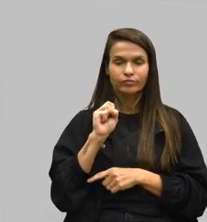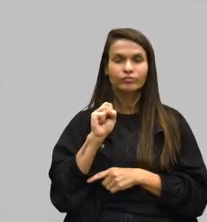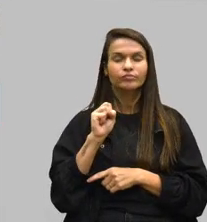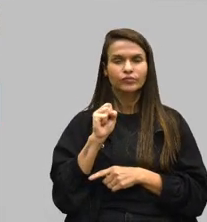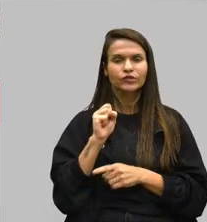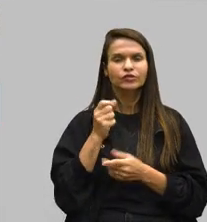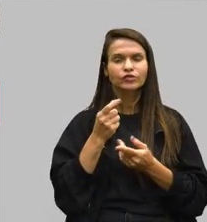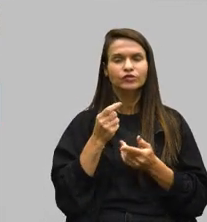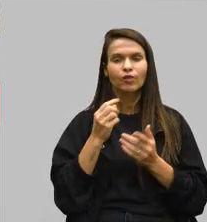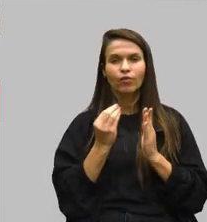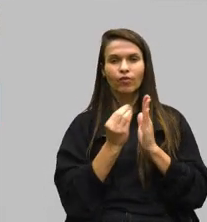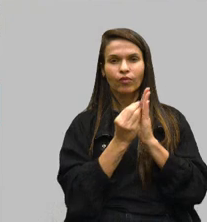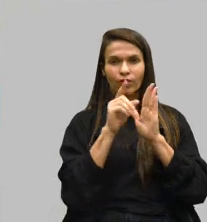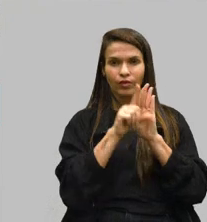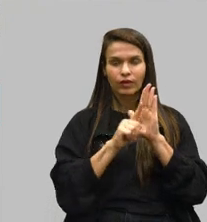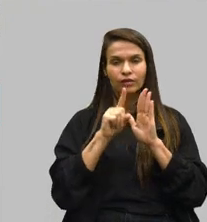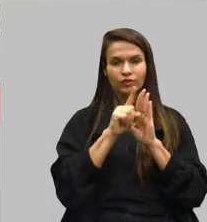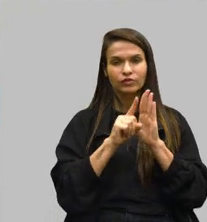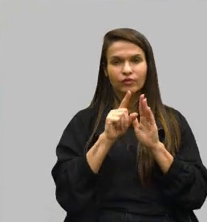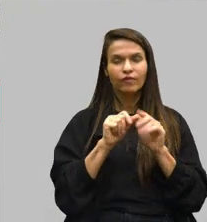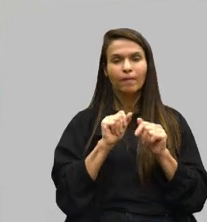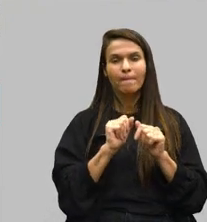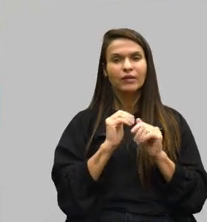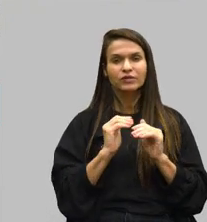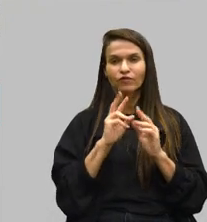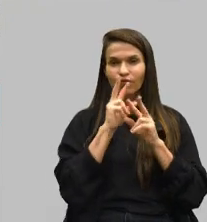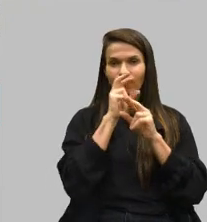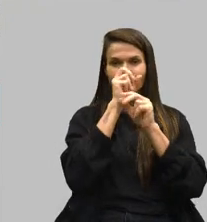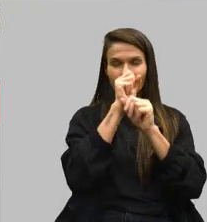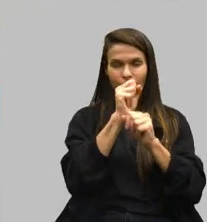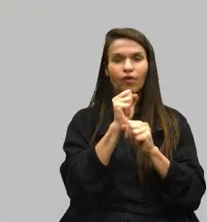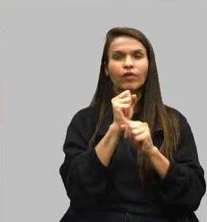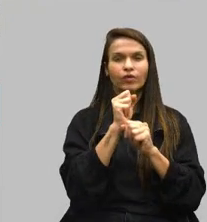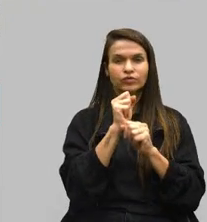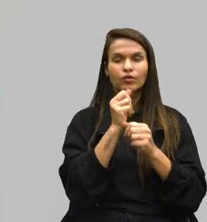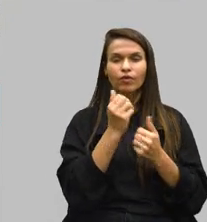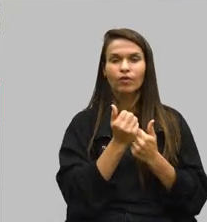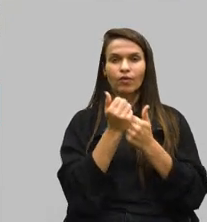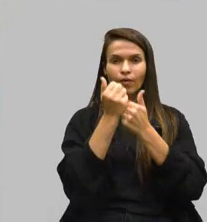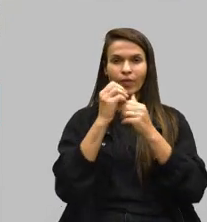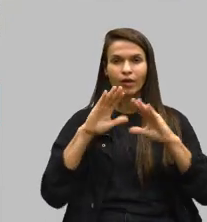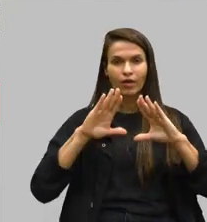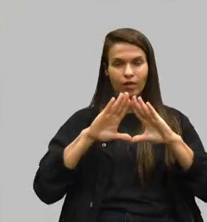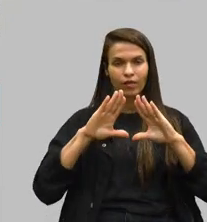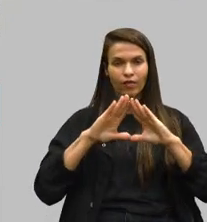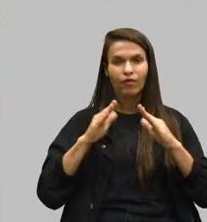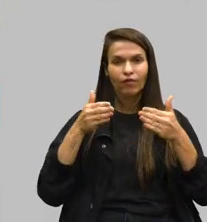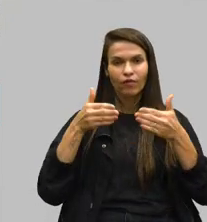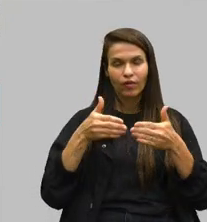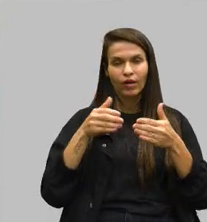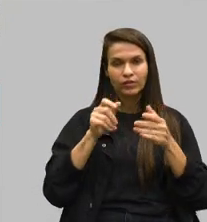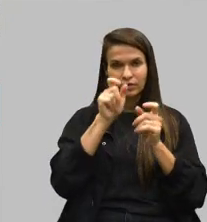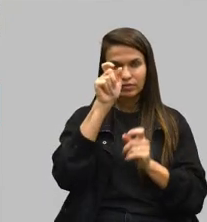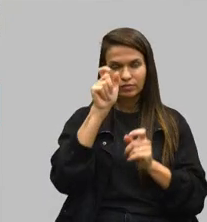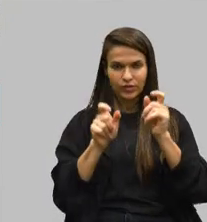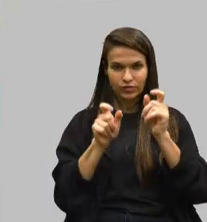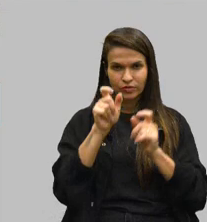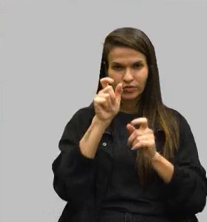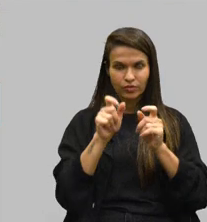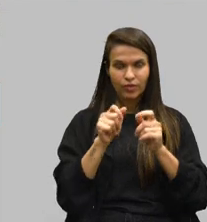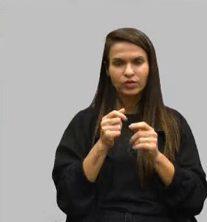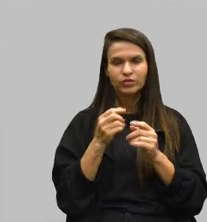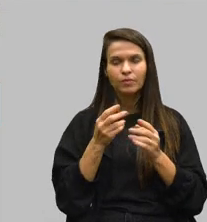legislar e cada vez tornar mais robusta a intervenção da própria Assembleia em favor das pessoas atípicas, a gente se